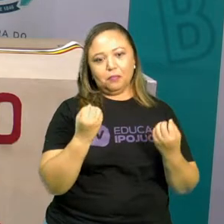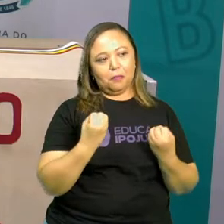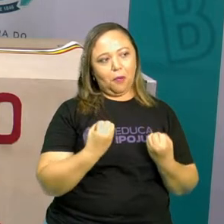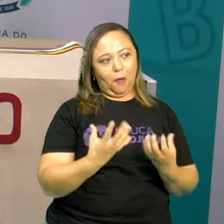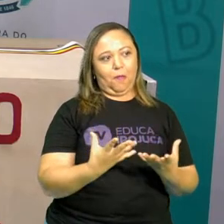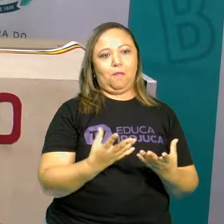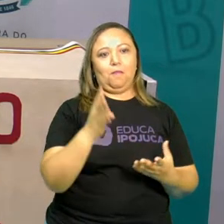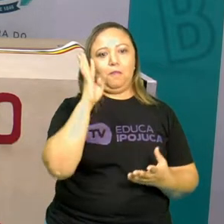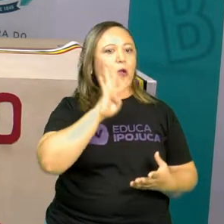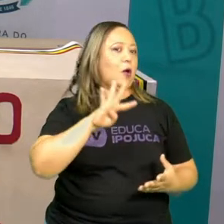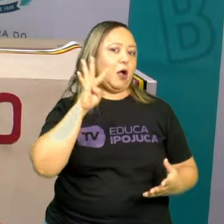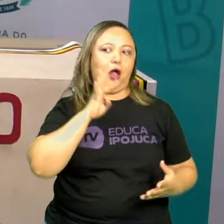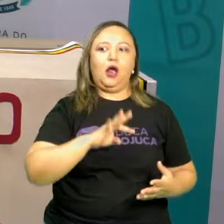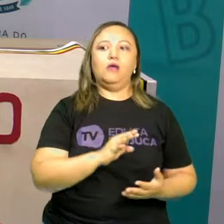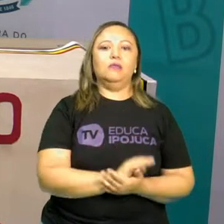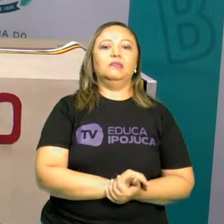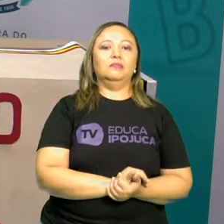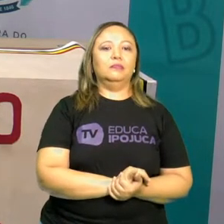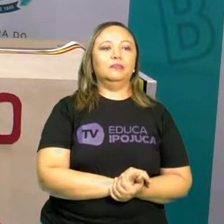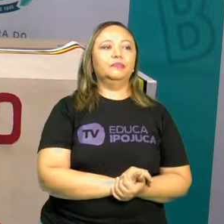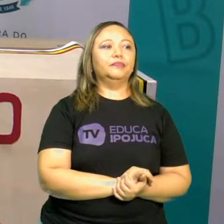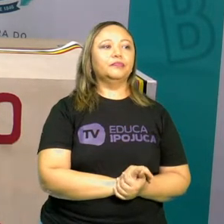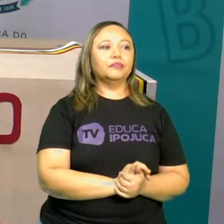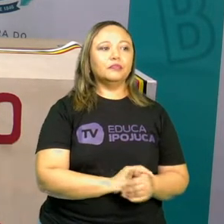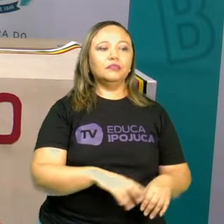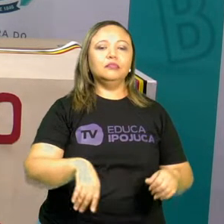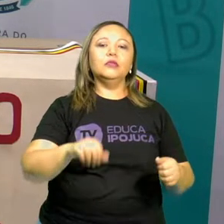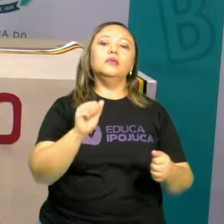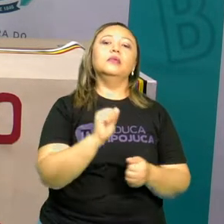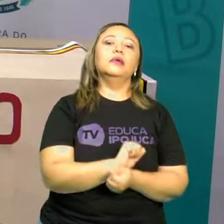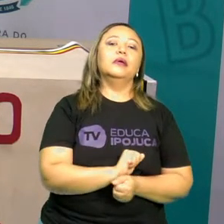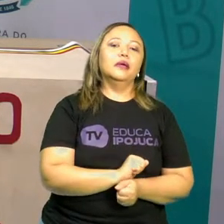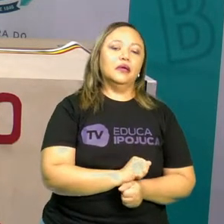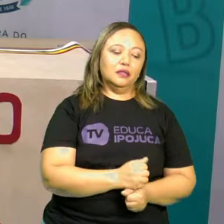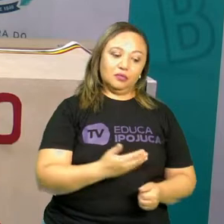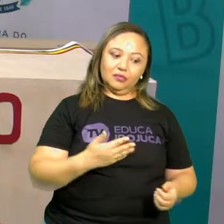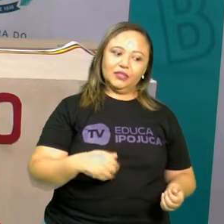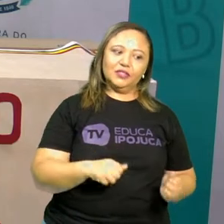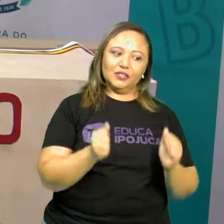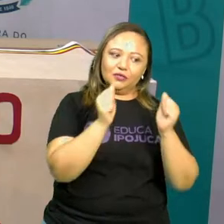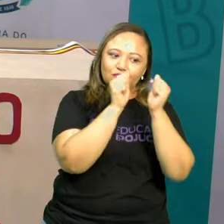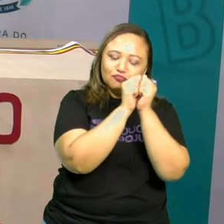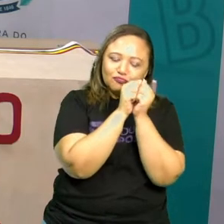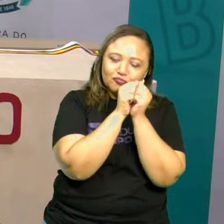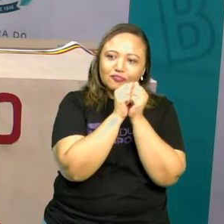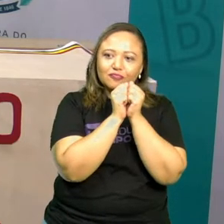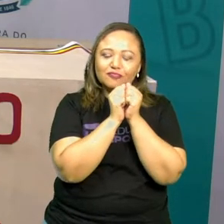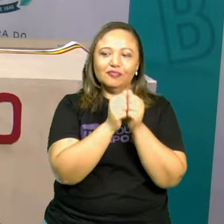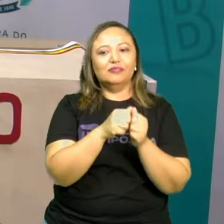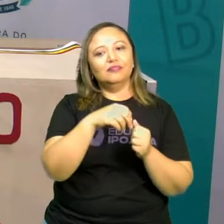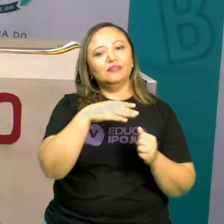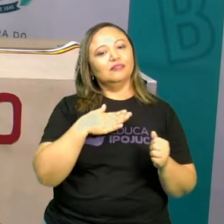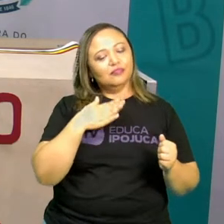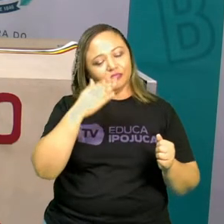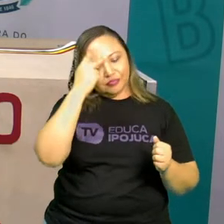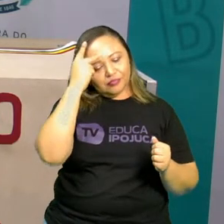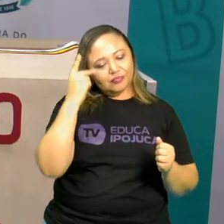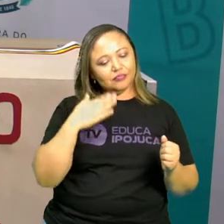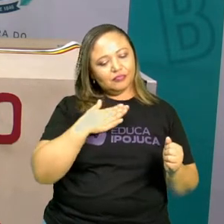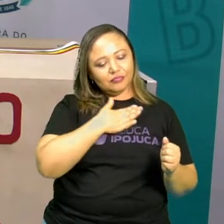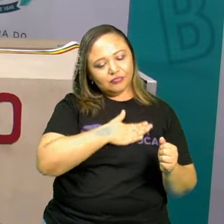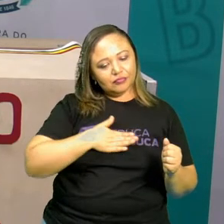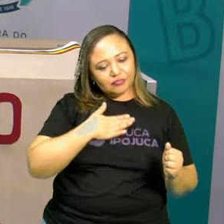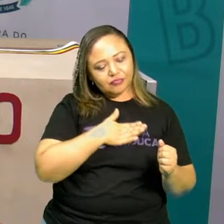legal, principalmente quando estamos perto de pessoas que a gente gosta muito na nossa escola.